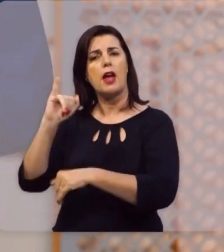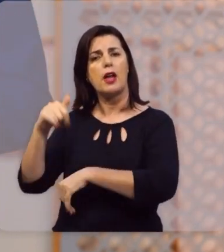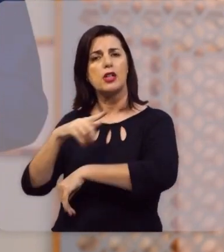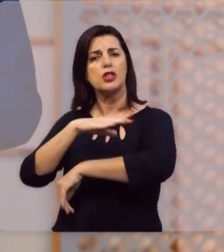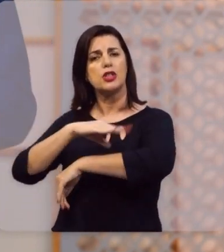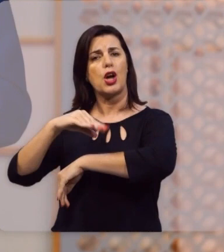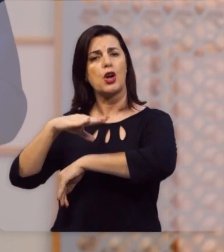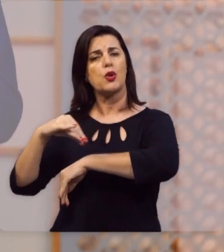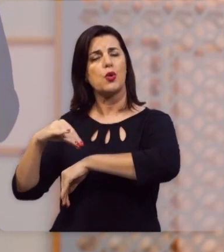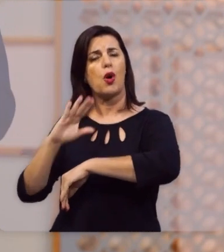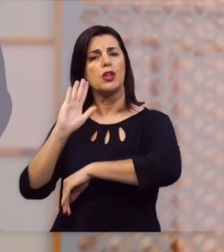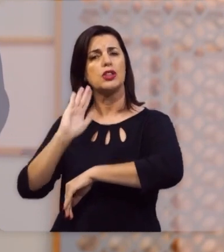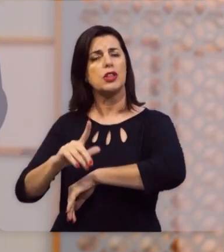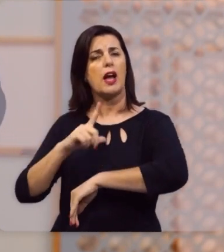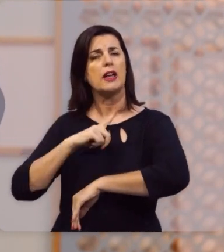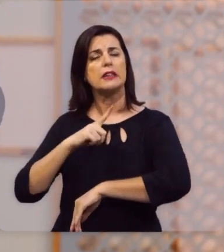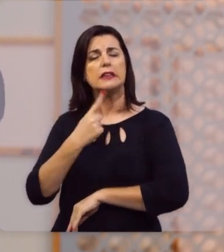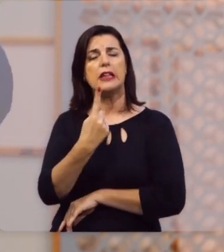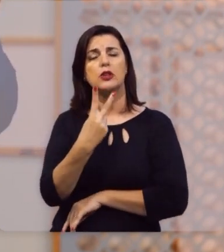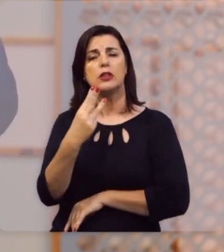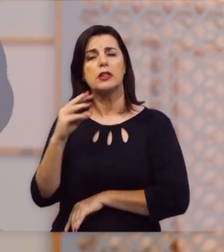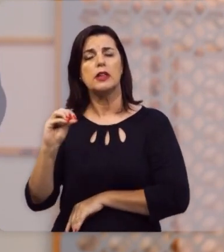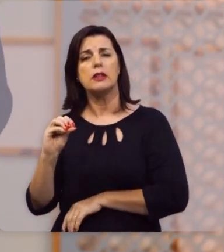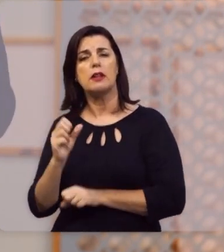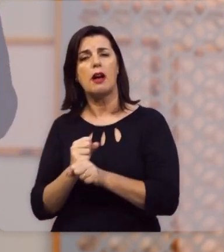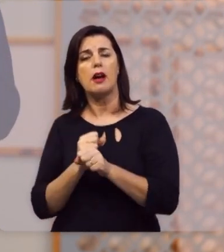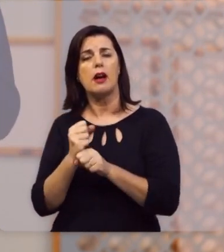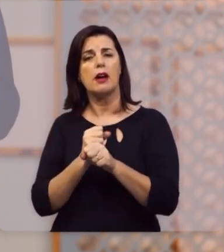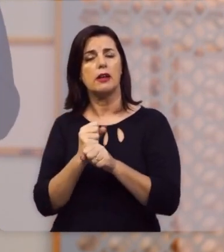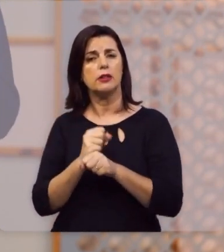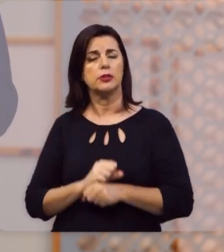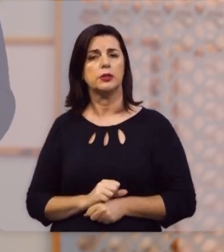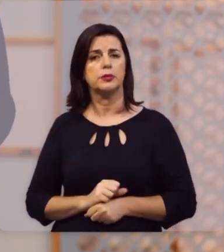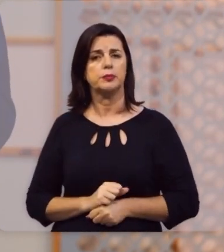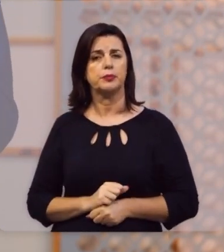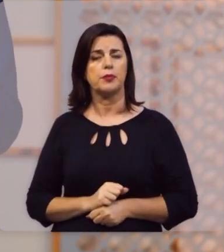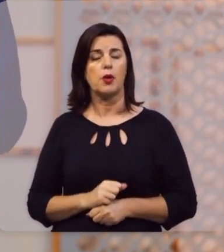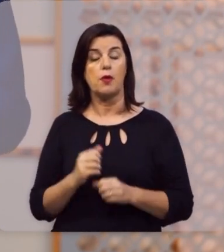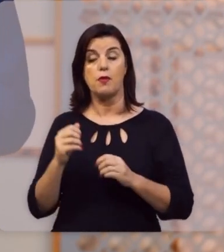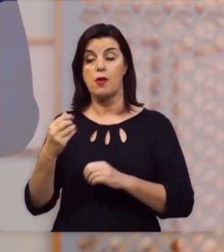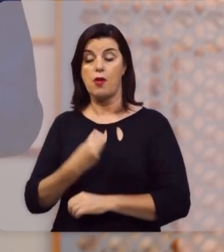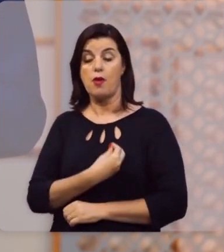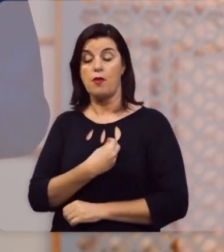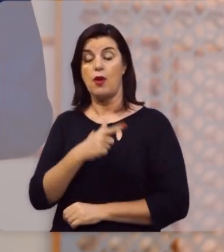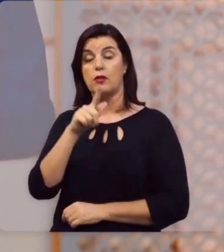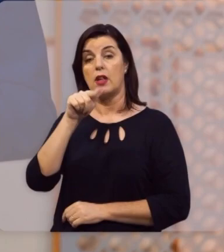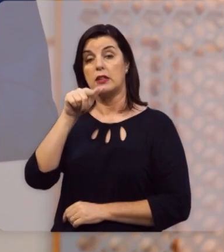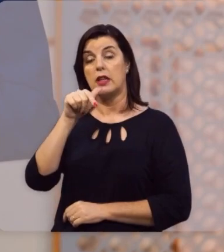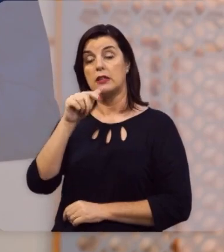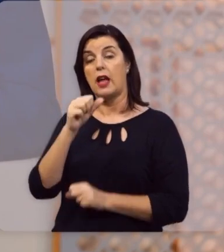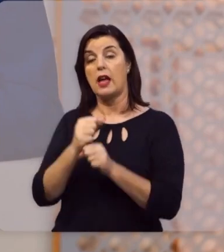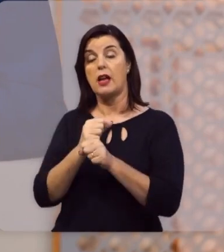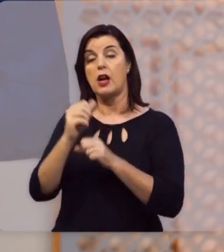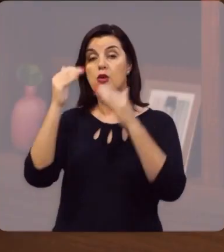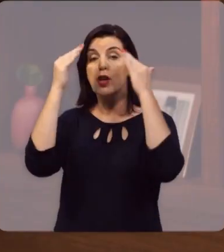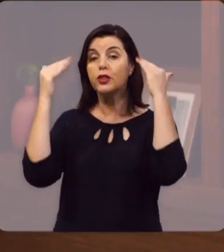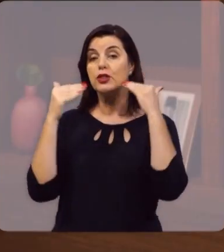então Jacó tem cento e trinta anos, viveu dezessete anos no Egito, morreu com cento e quarenta e sete anos.